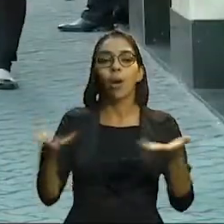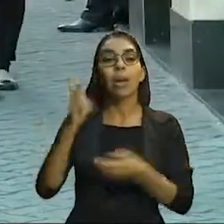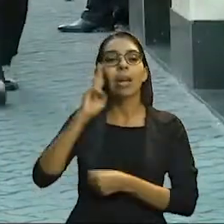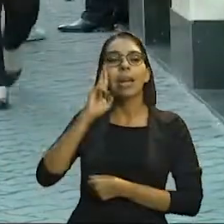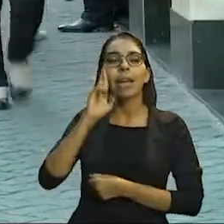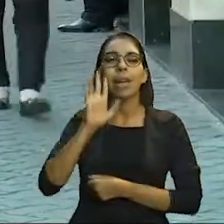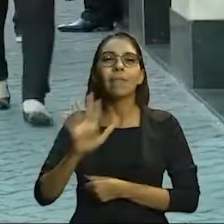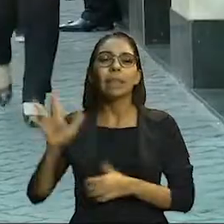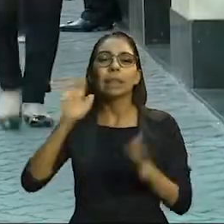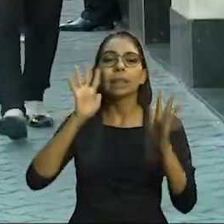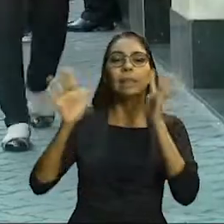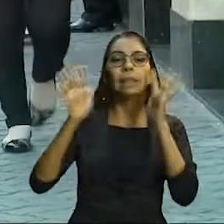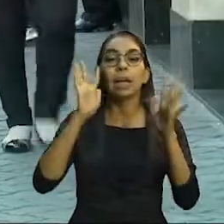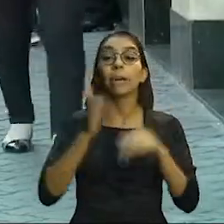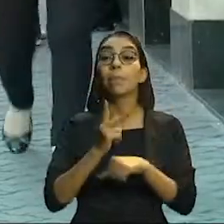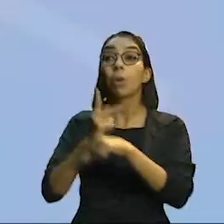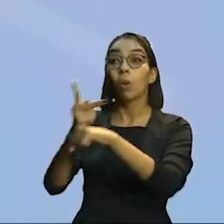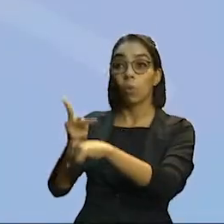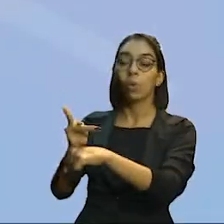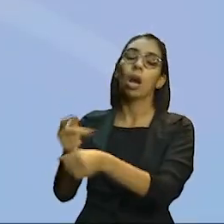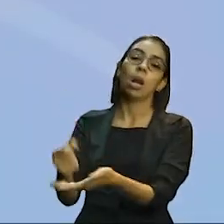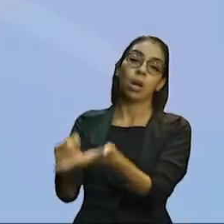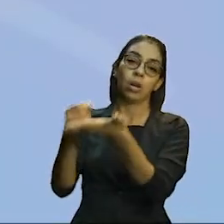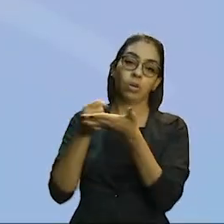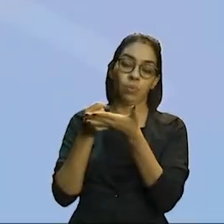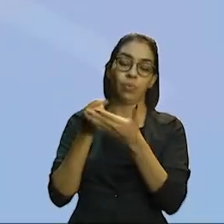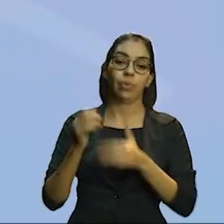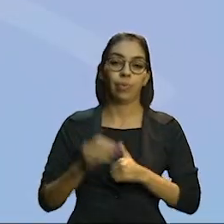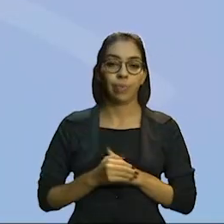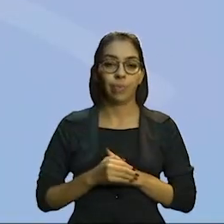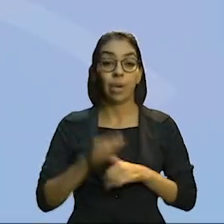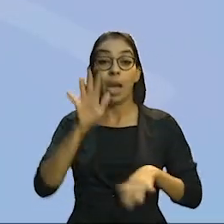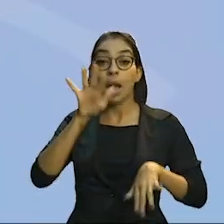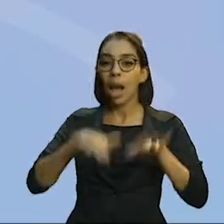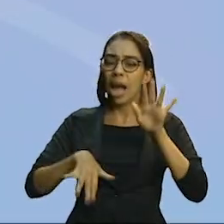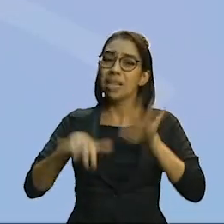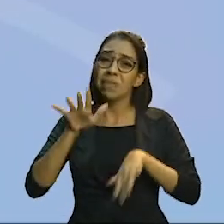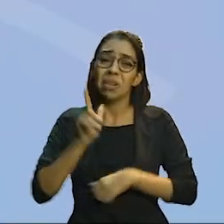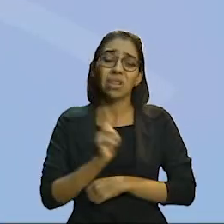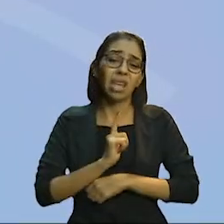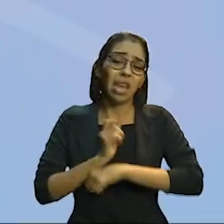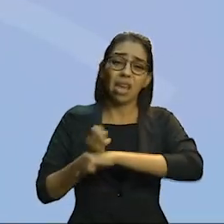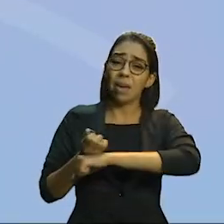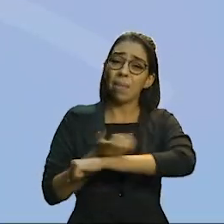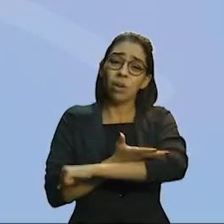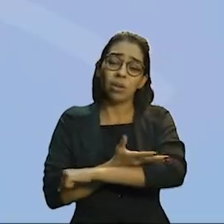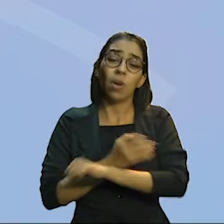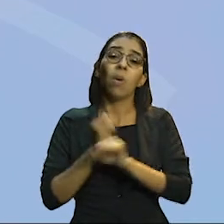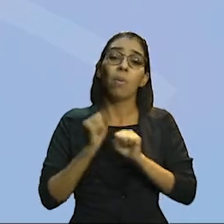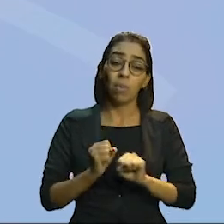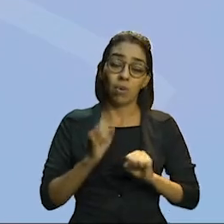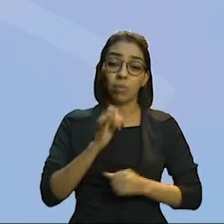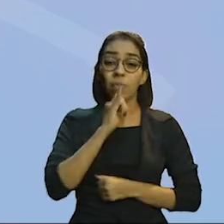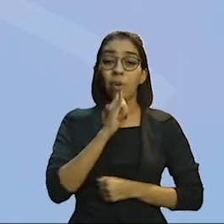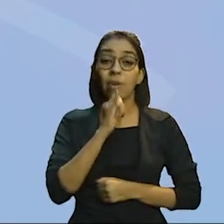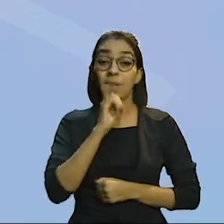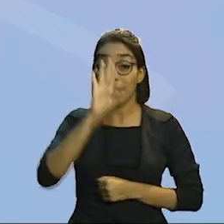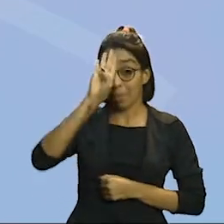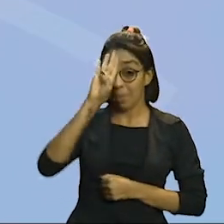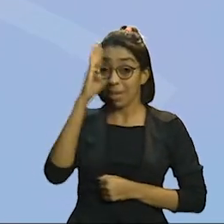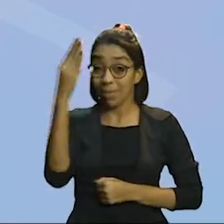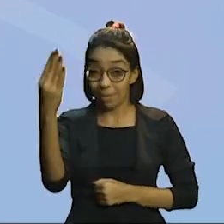ajuda. Aconselho o psiquiatra. Isso às vezes é sintomatológico para algumas doenças, como o transtorno bipolar